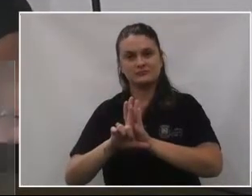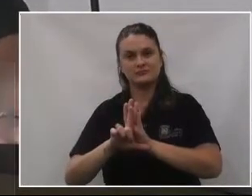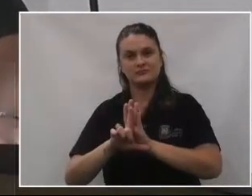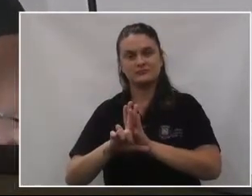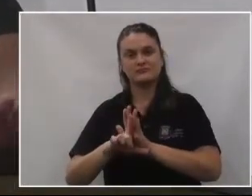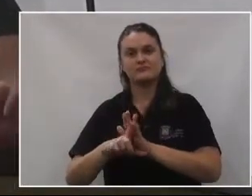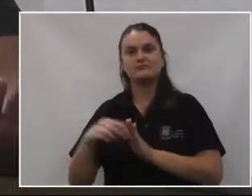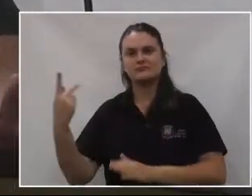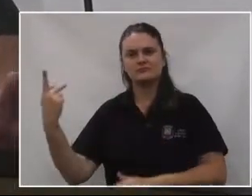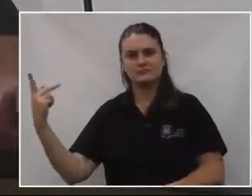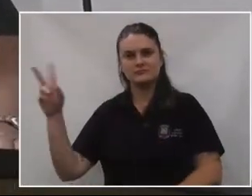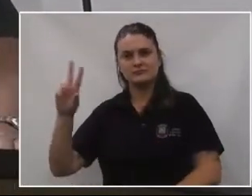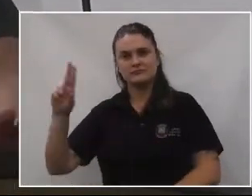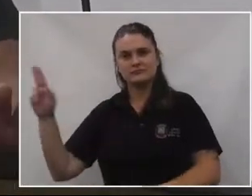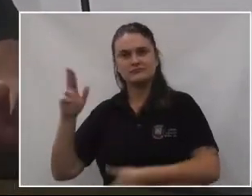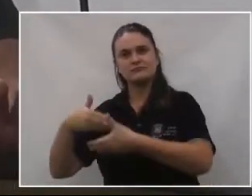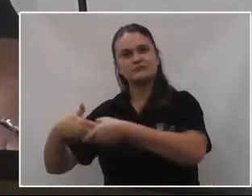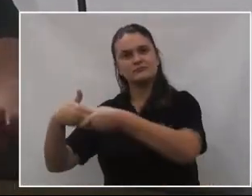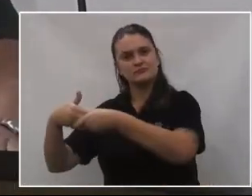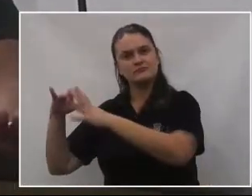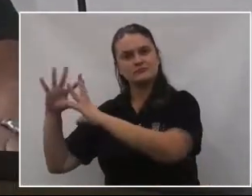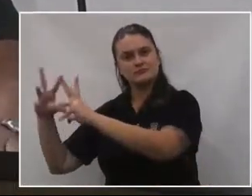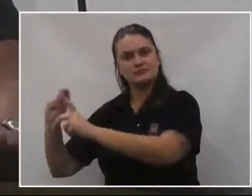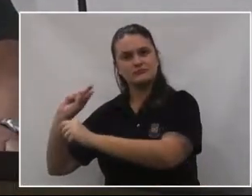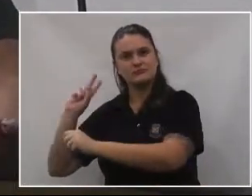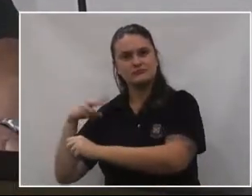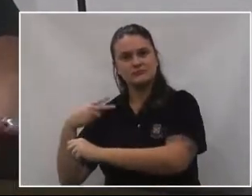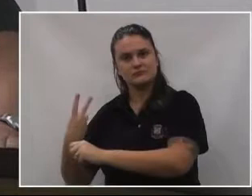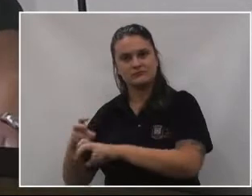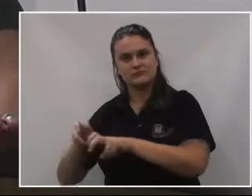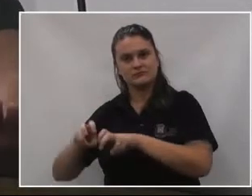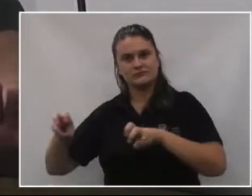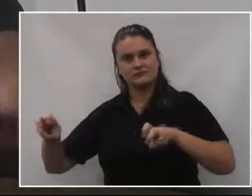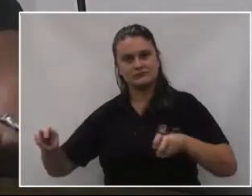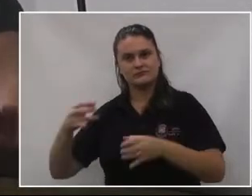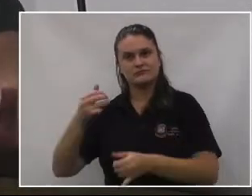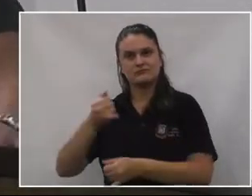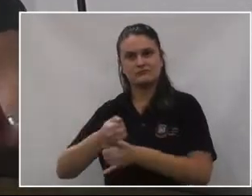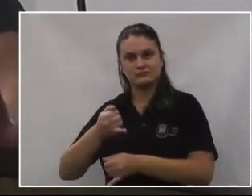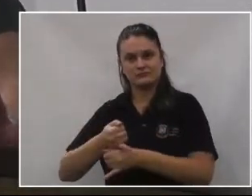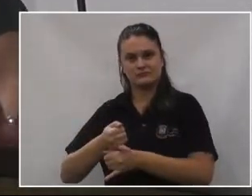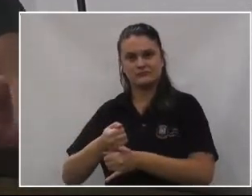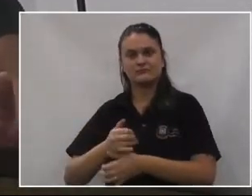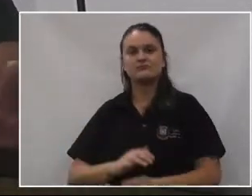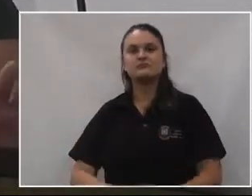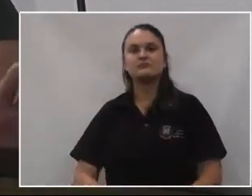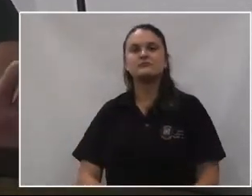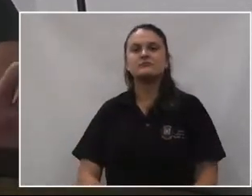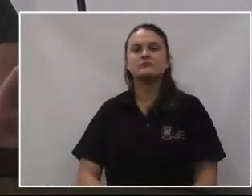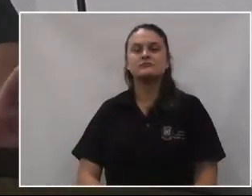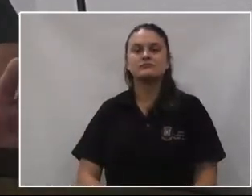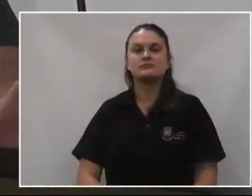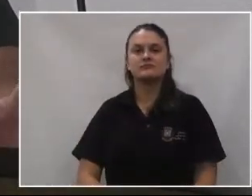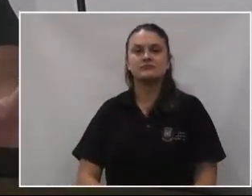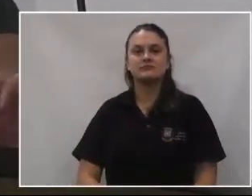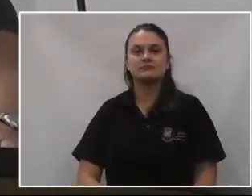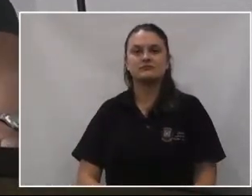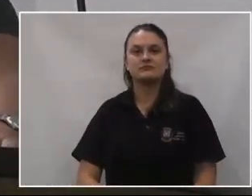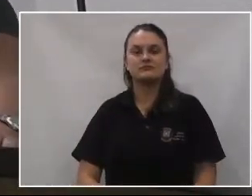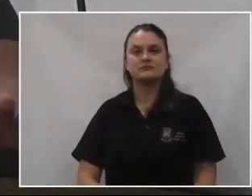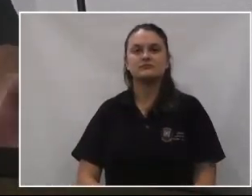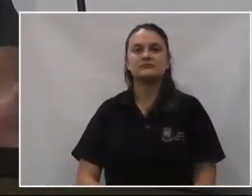Em seu nome, saudamos os demais integrantes dessa Casa de Leis também.